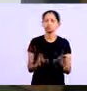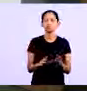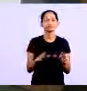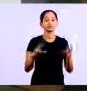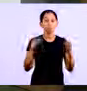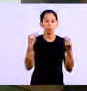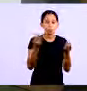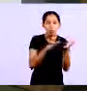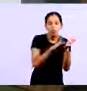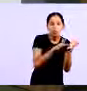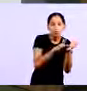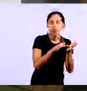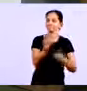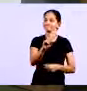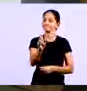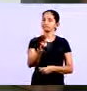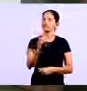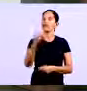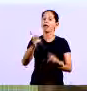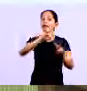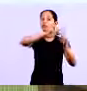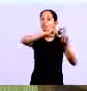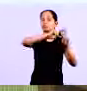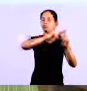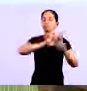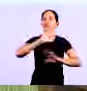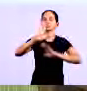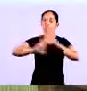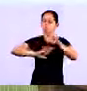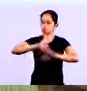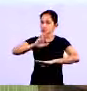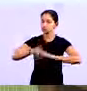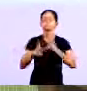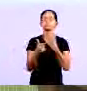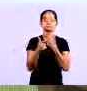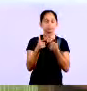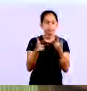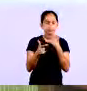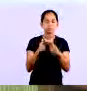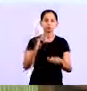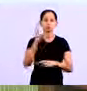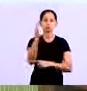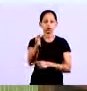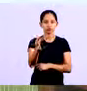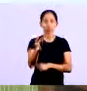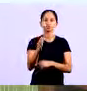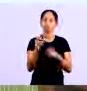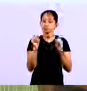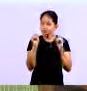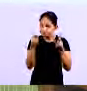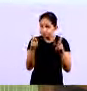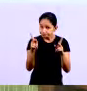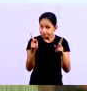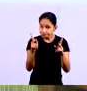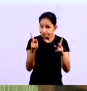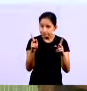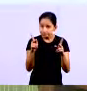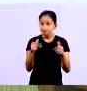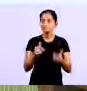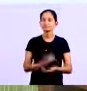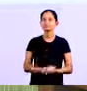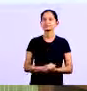Como fraude Isso é crime Isso é crime E isso dá problemas sérios Para a pessoa Tá bom Mas